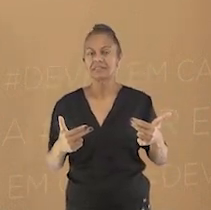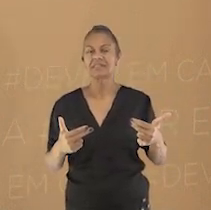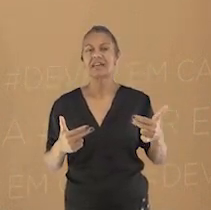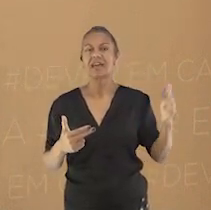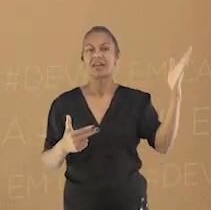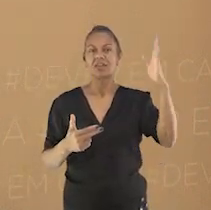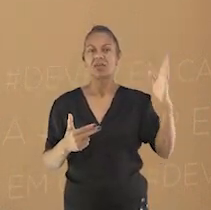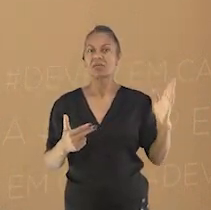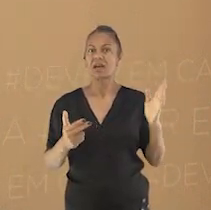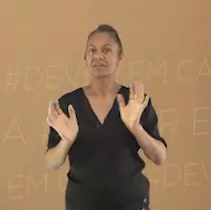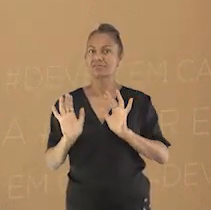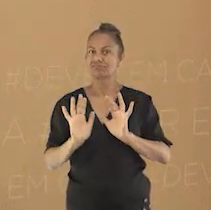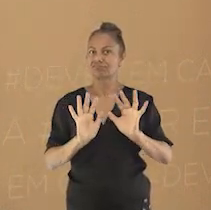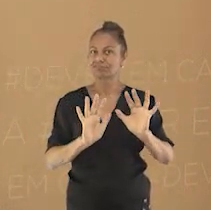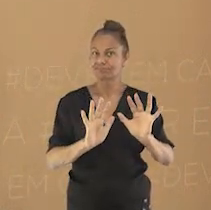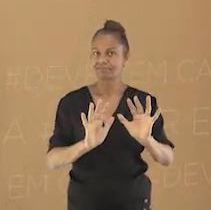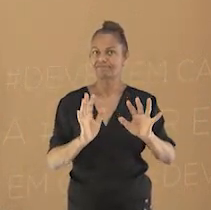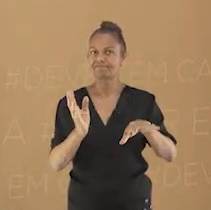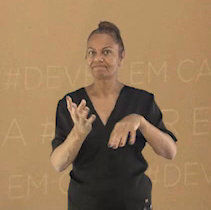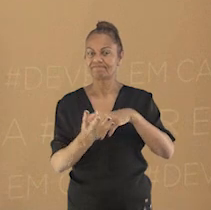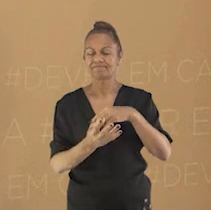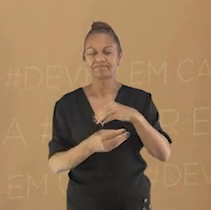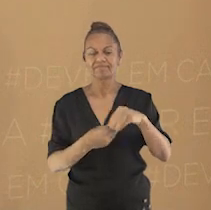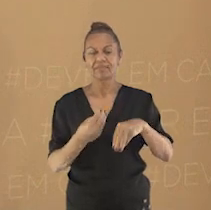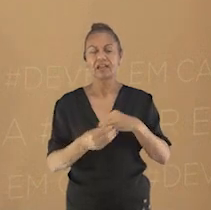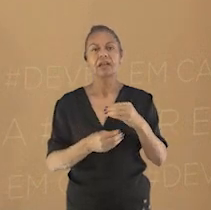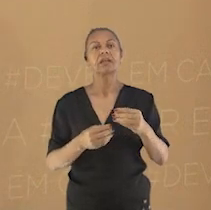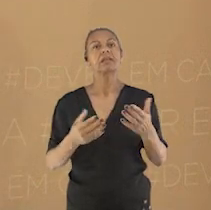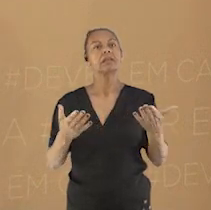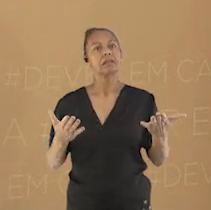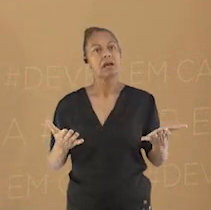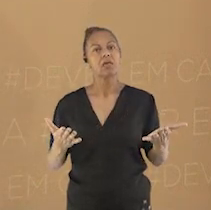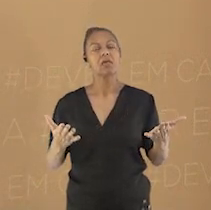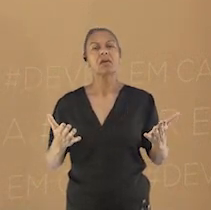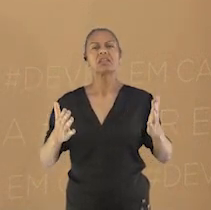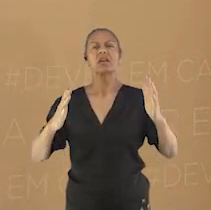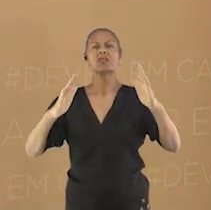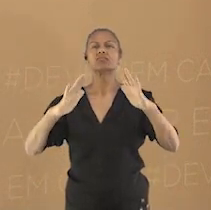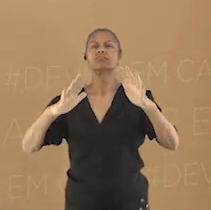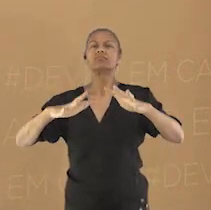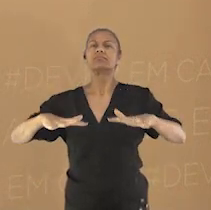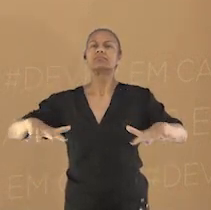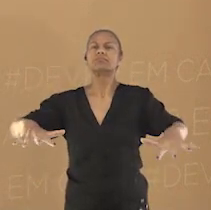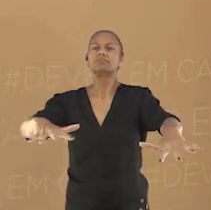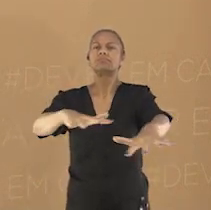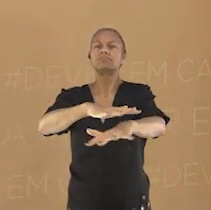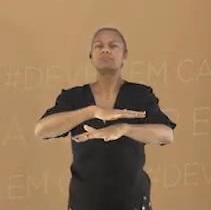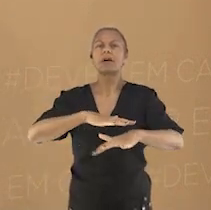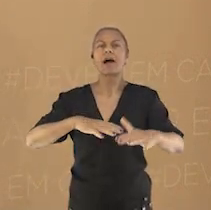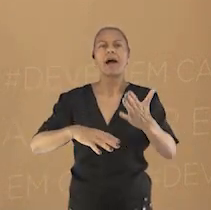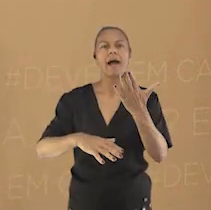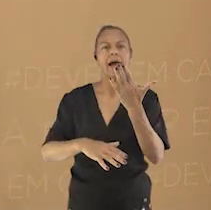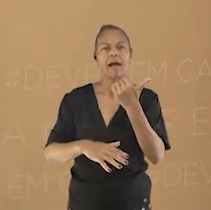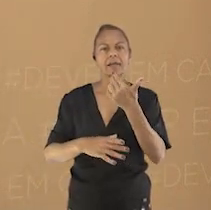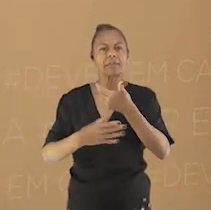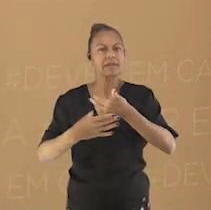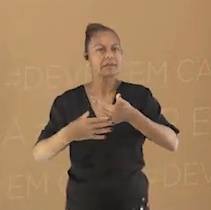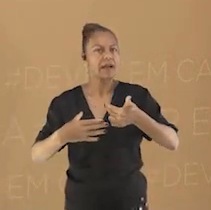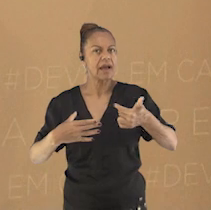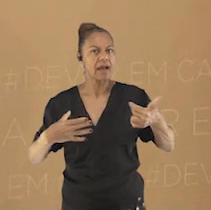outras etnias presentes no Brasil. O culto geralmente termina com um jantar aberto ao público, feito